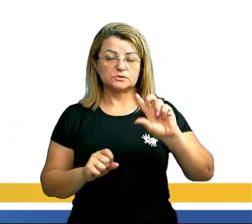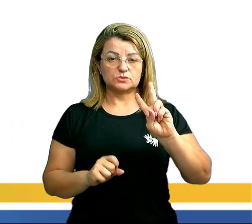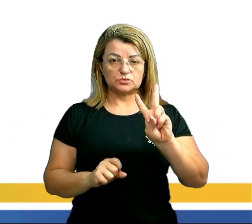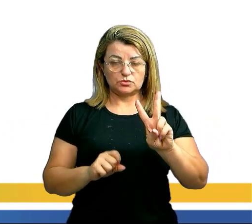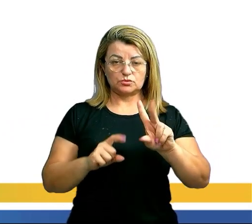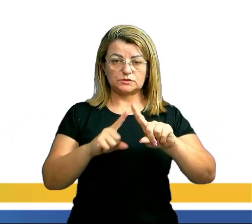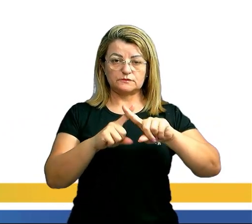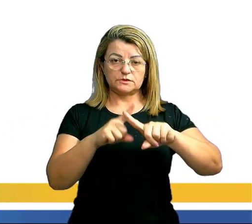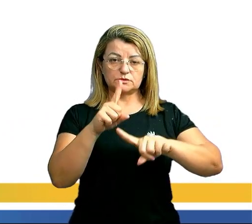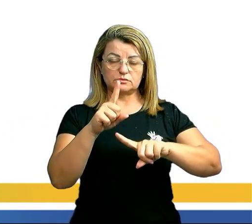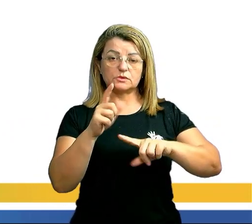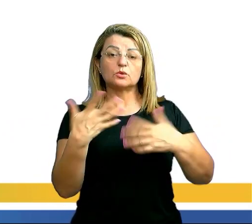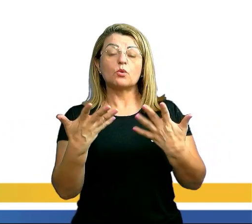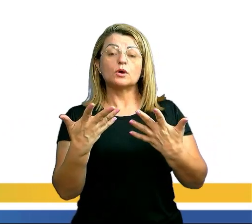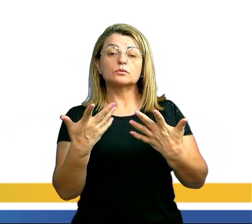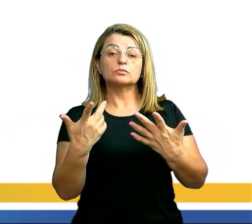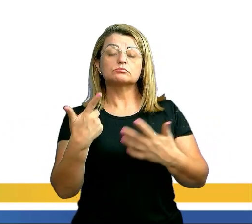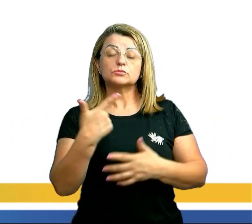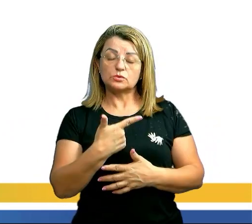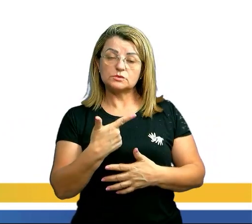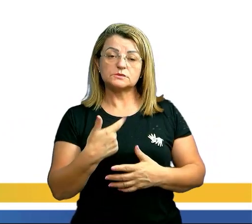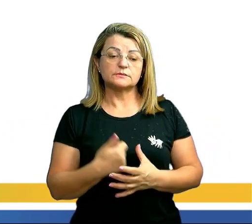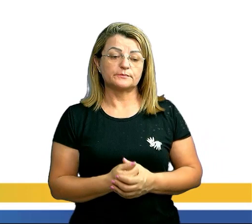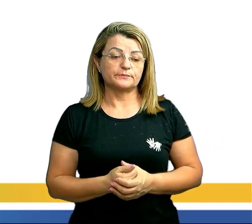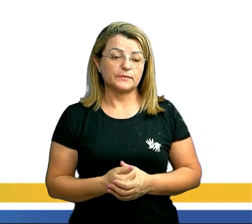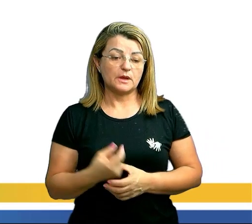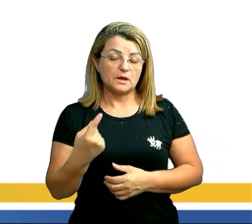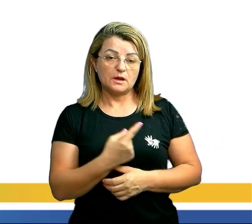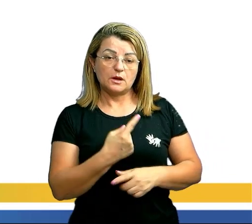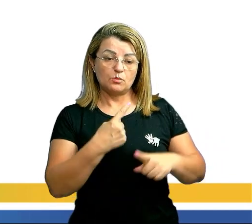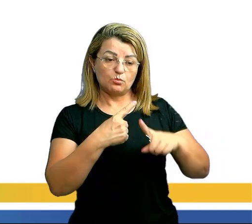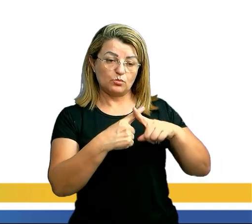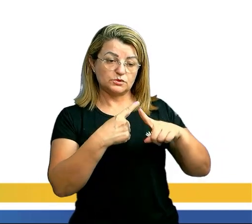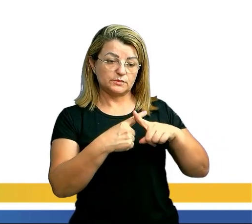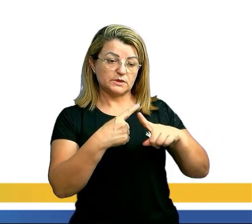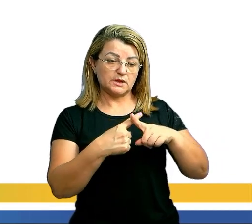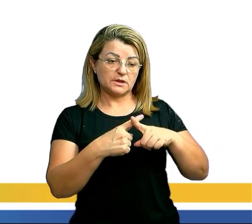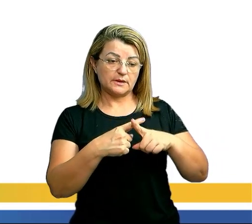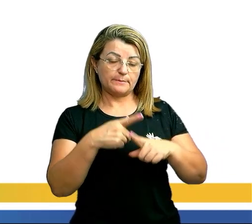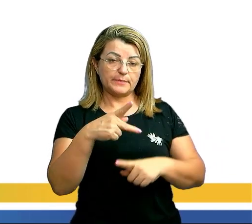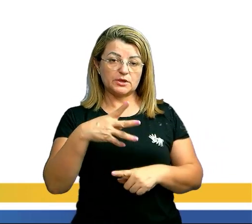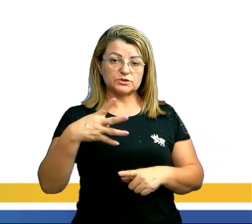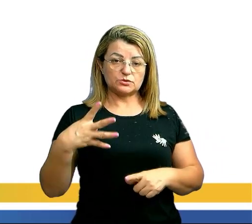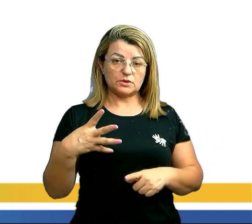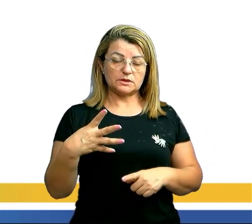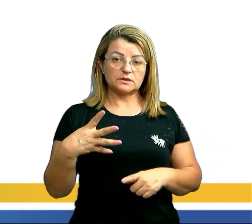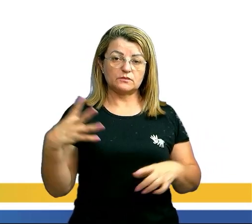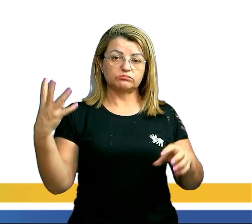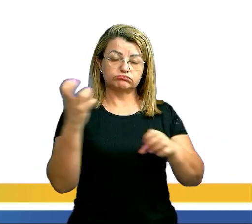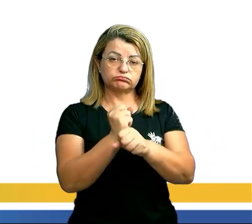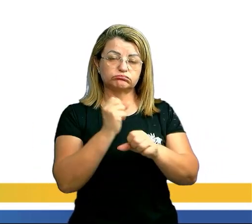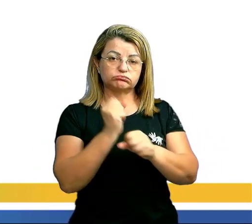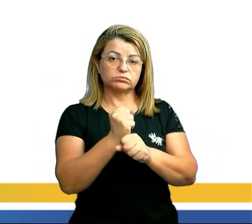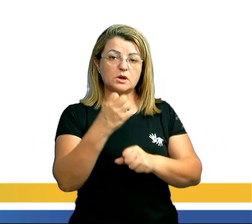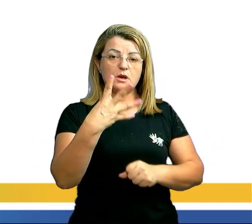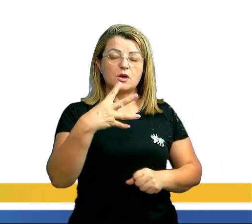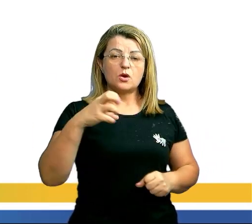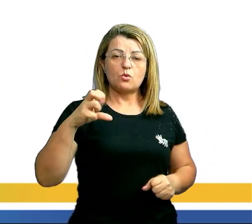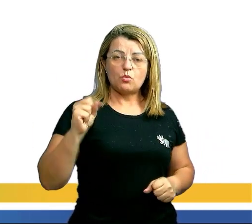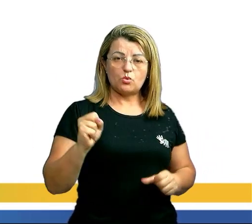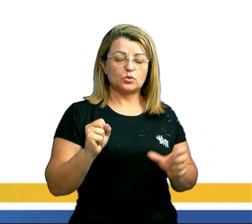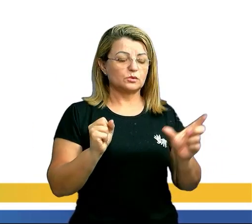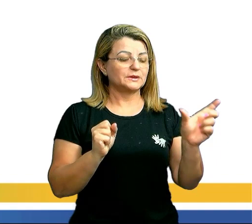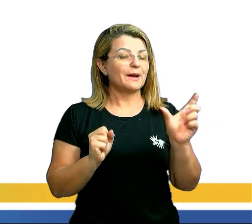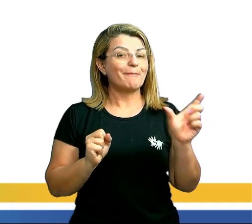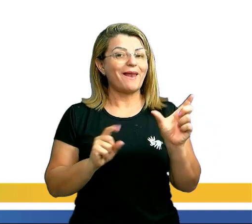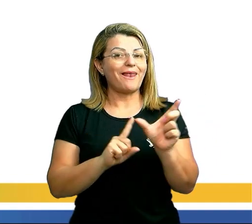Então, eu vou multiplicar P de quatro vezes P de dois, que vai nos dar 48 anagramas da palavra garfo, em que